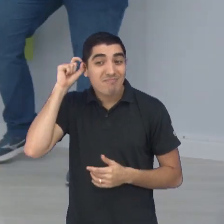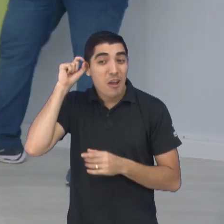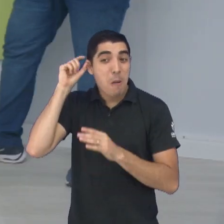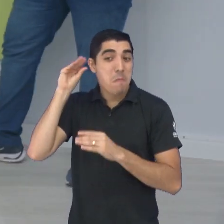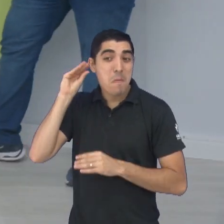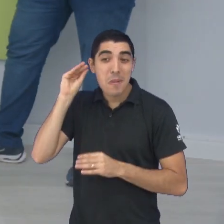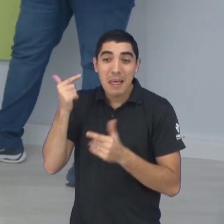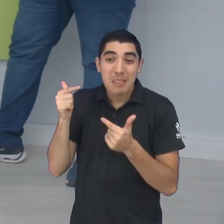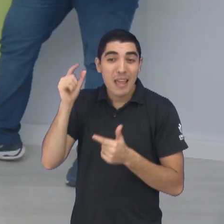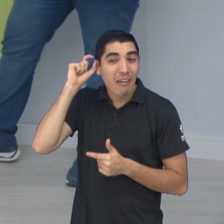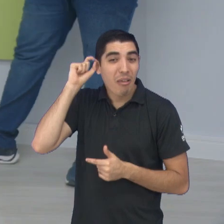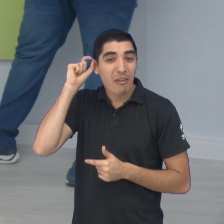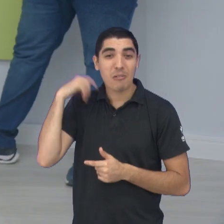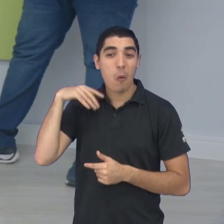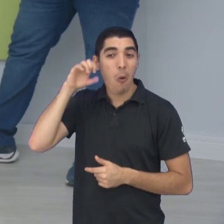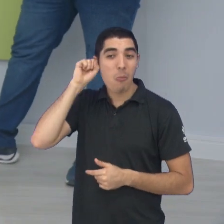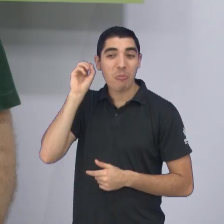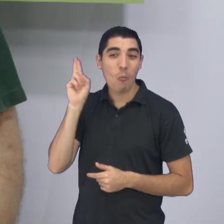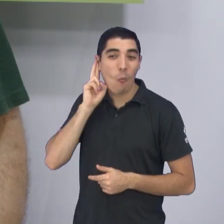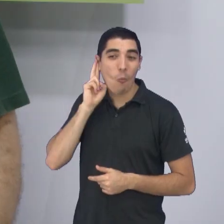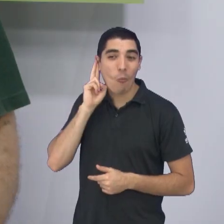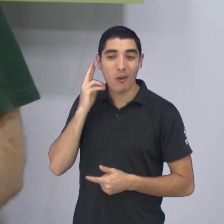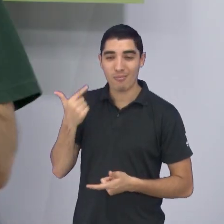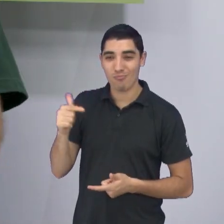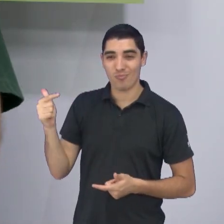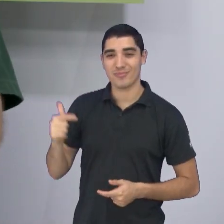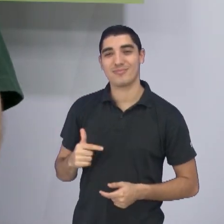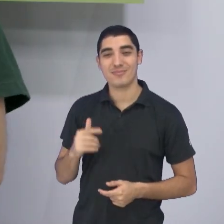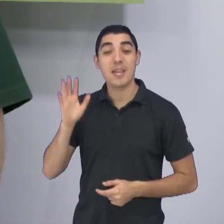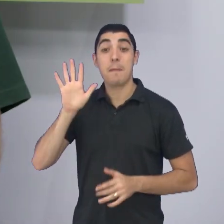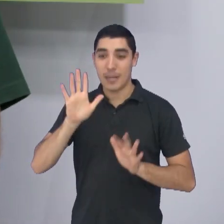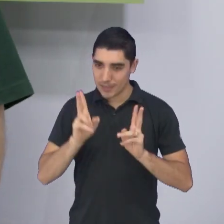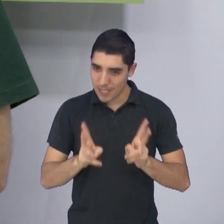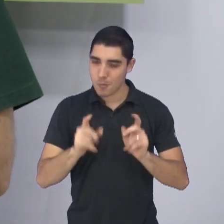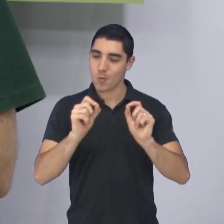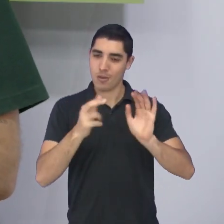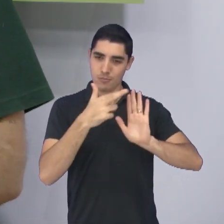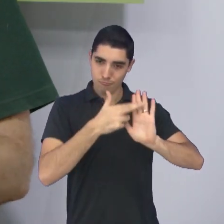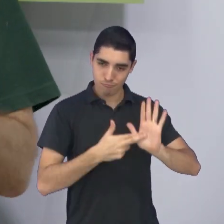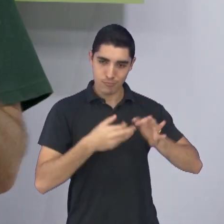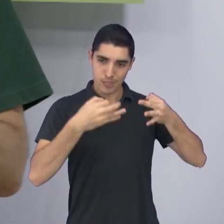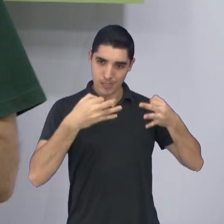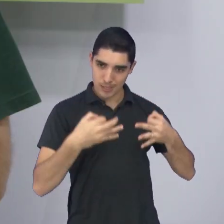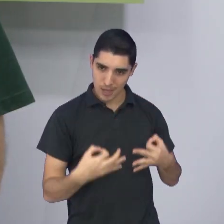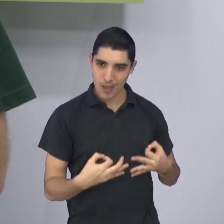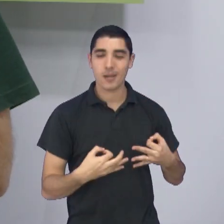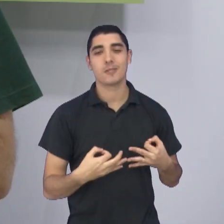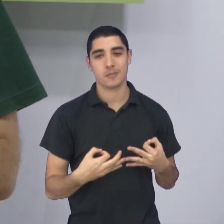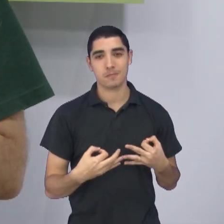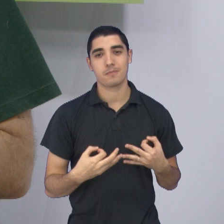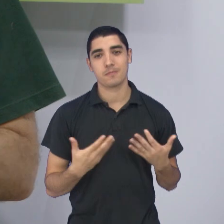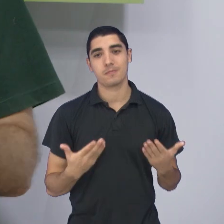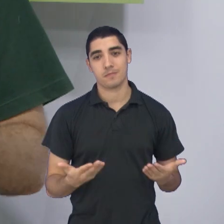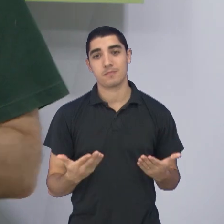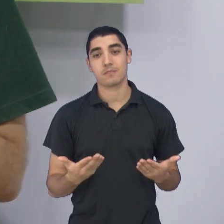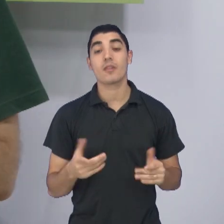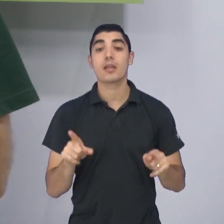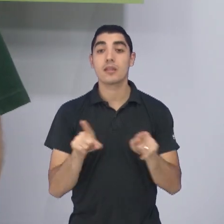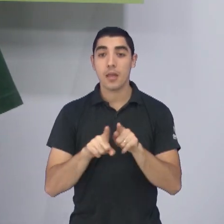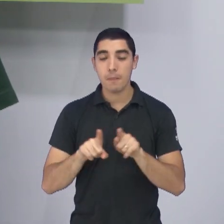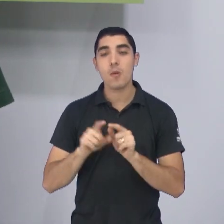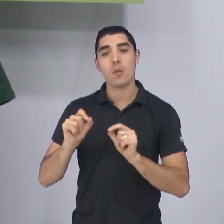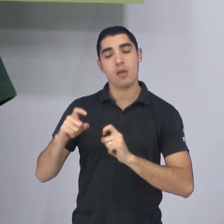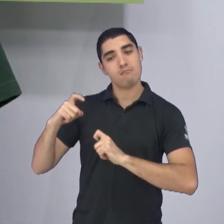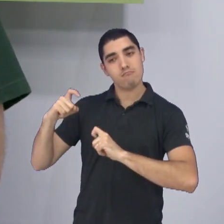de enfeite isso aqui hoje, que eu não estou ouvindo nada. Mas é sempre regrado e com o acompanhamento